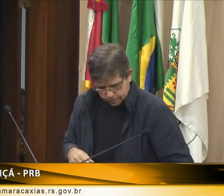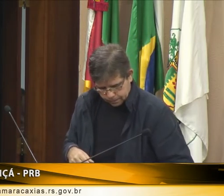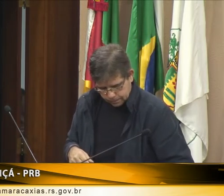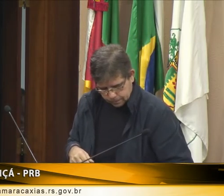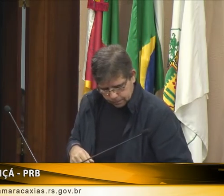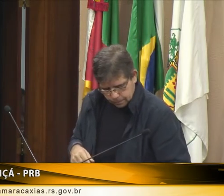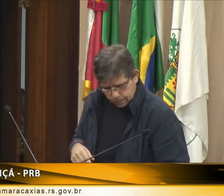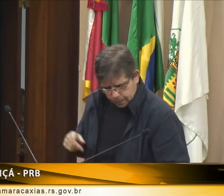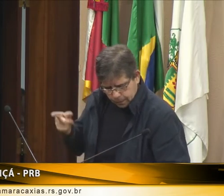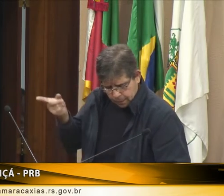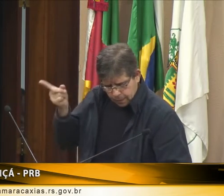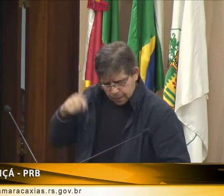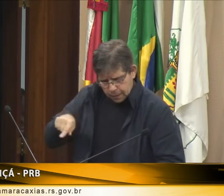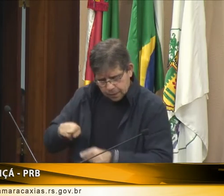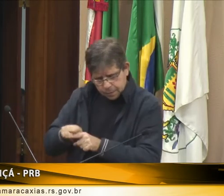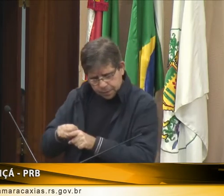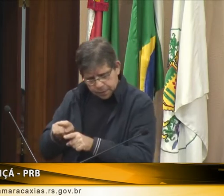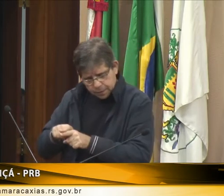ficaria mais fácil.